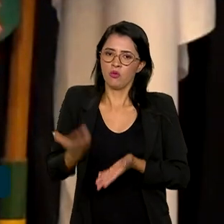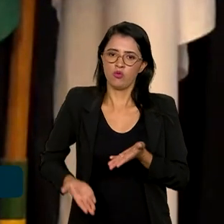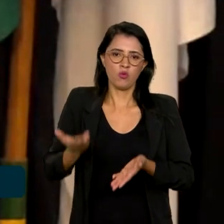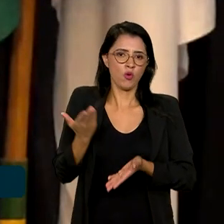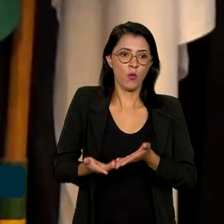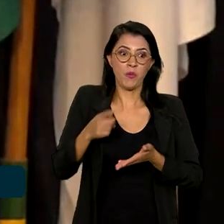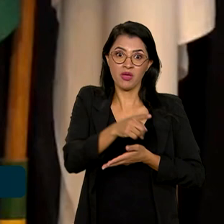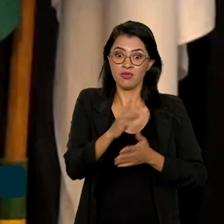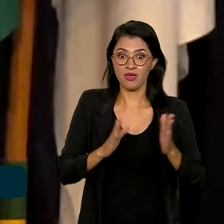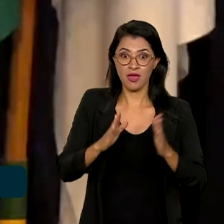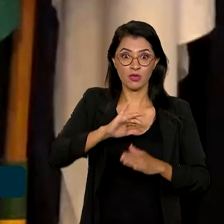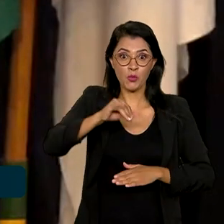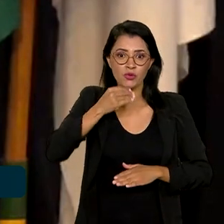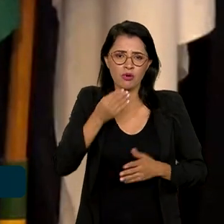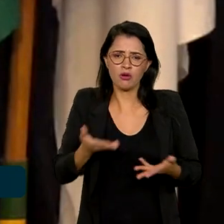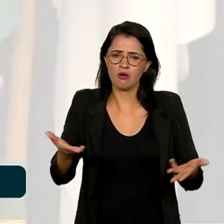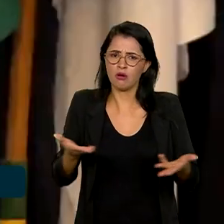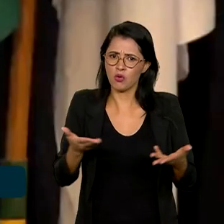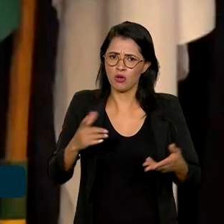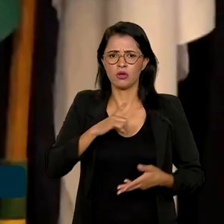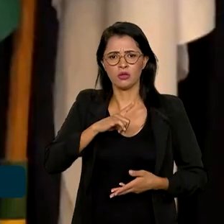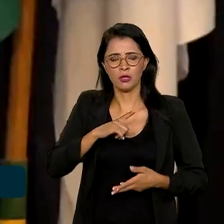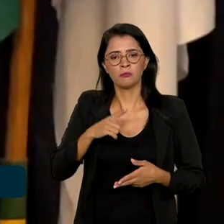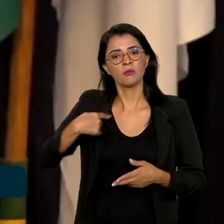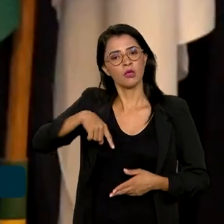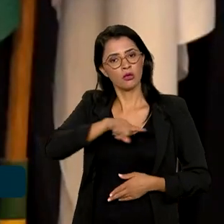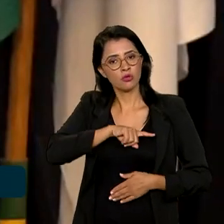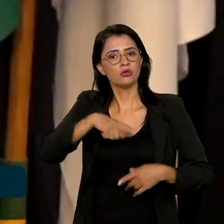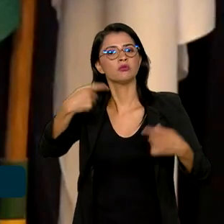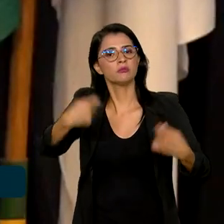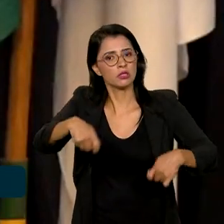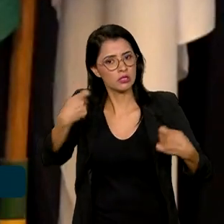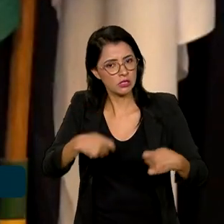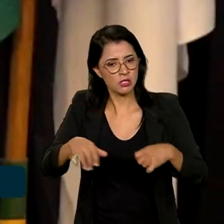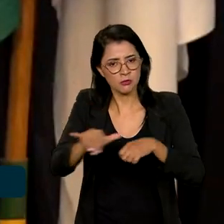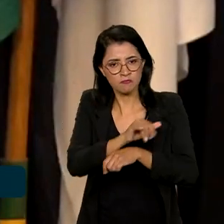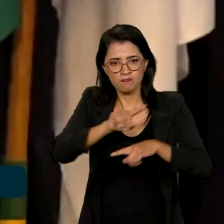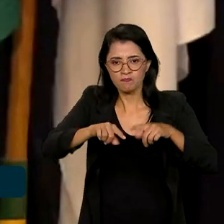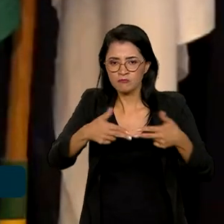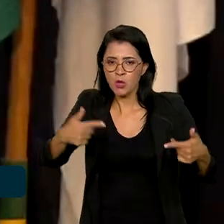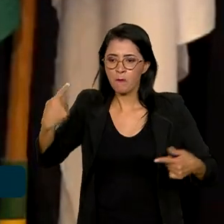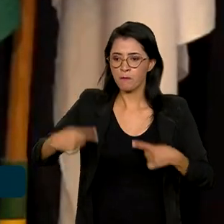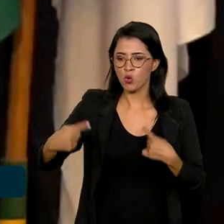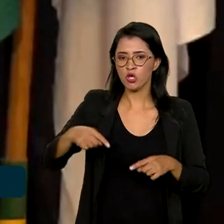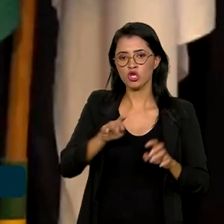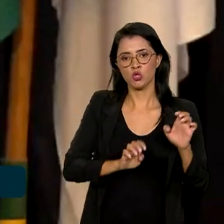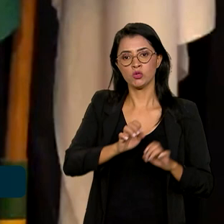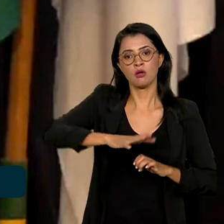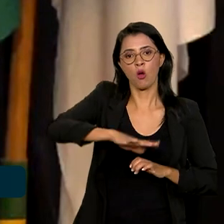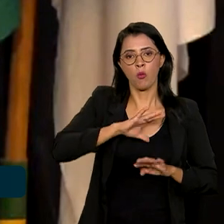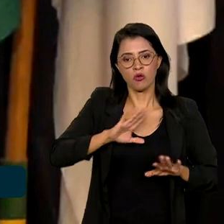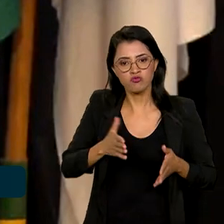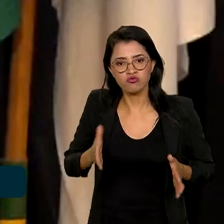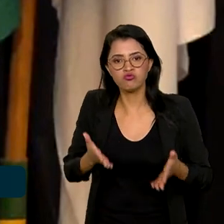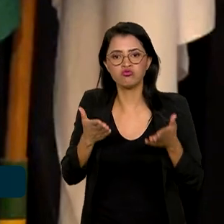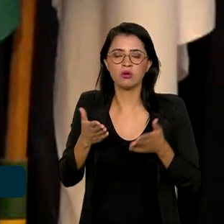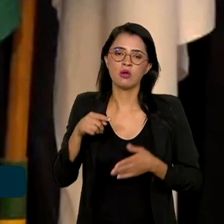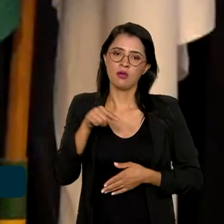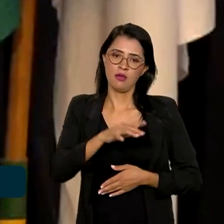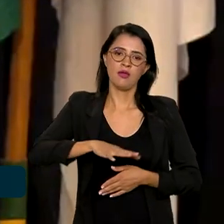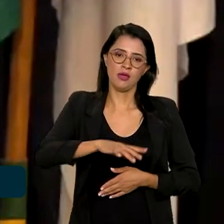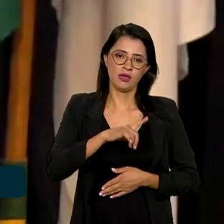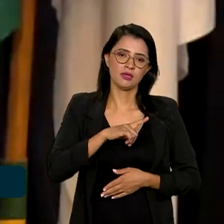essa janela histórica de oportunidade que está posta. Nós precisamos ter os instrumentos de política industrial para impulsionar esse